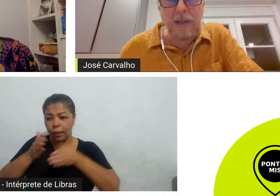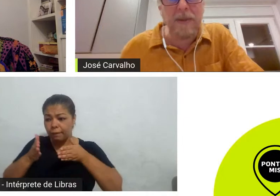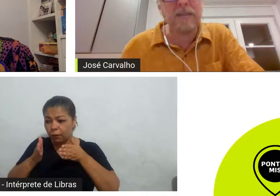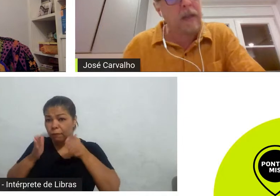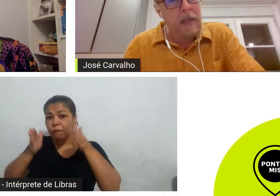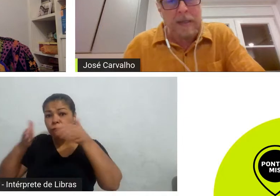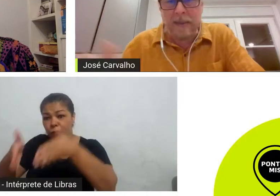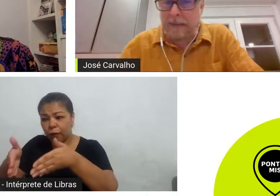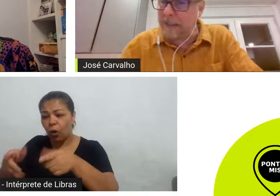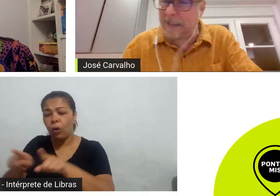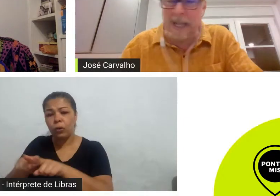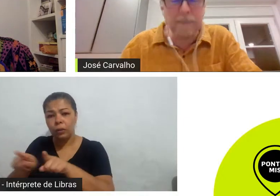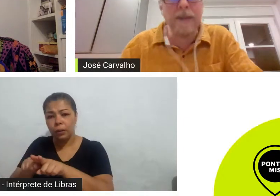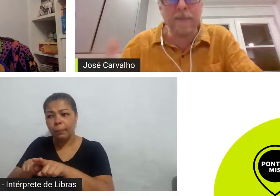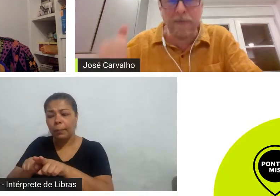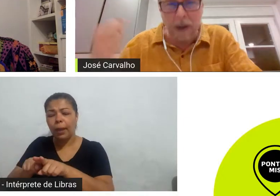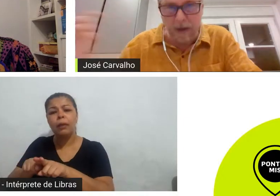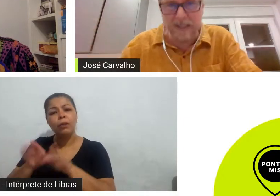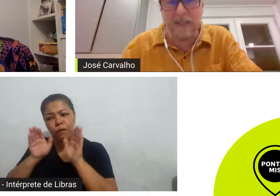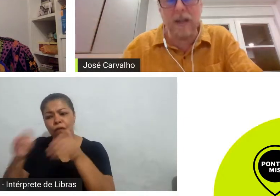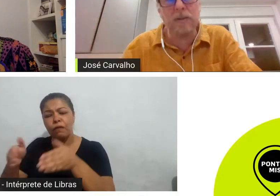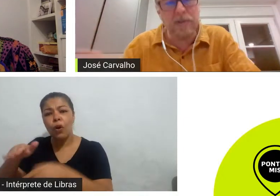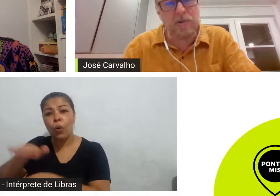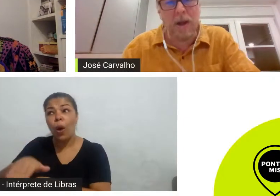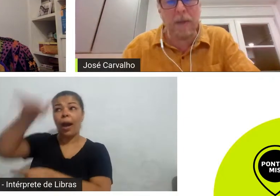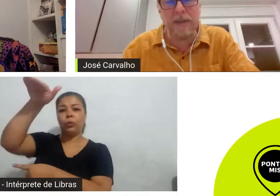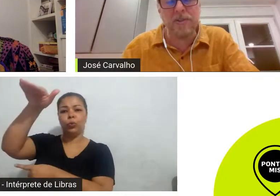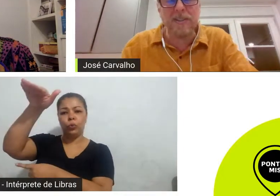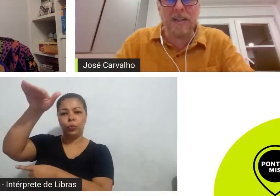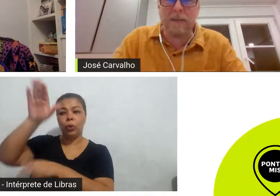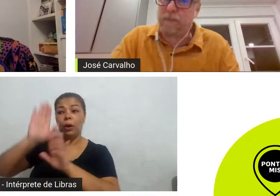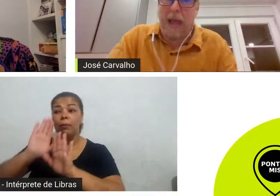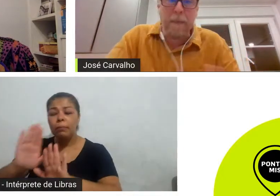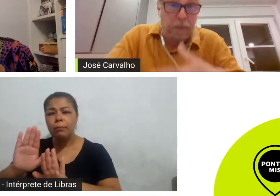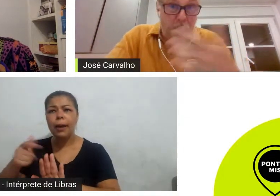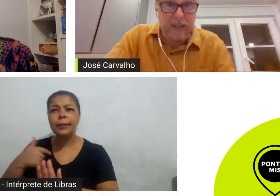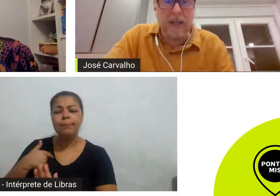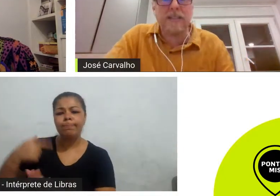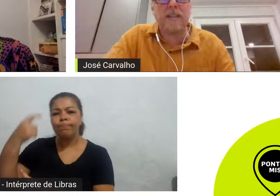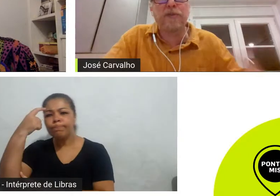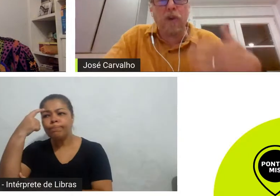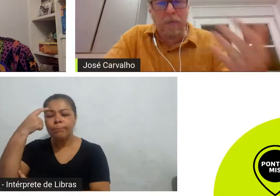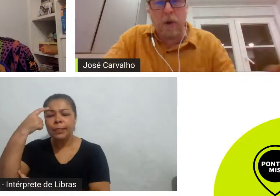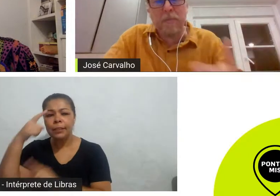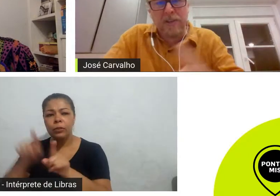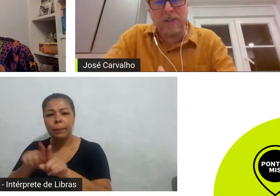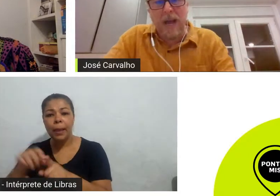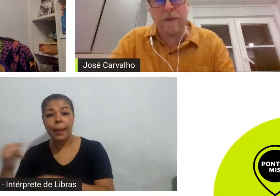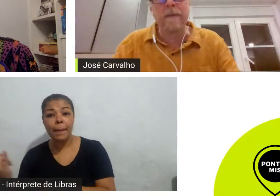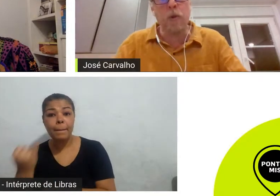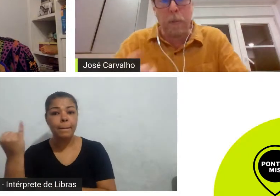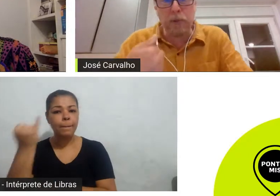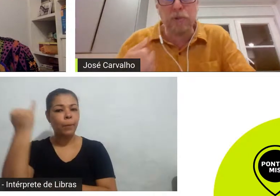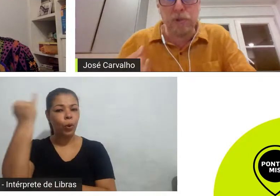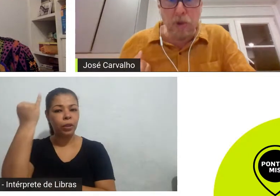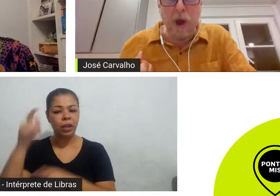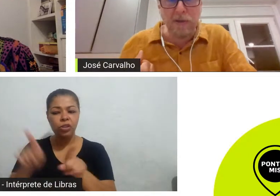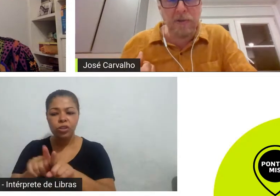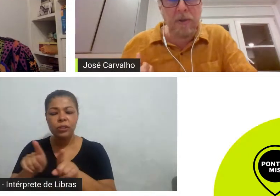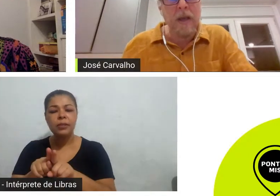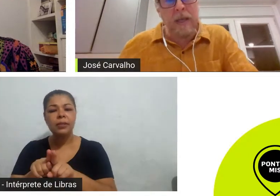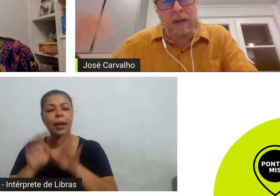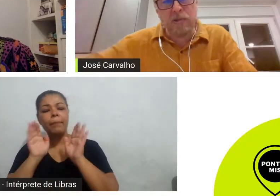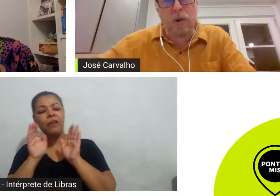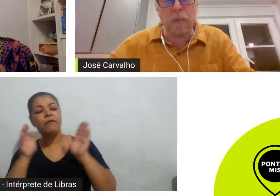personalidade mas sempre valorizando isso que eu acabei de dizer a importância de formar o imaginário com produtos